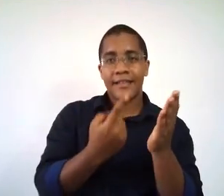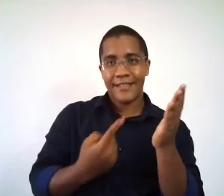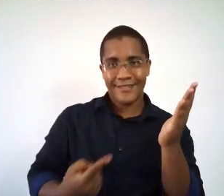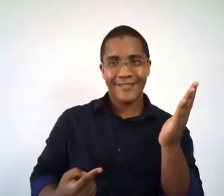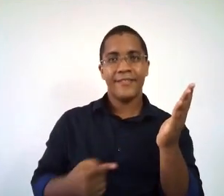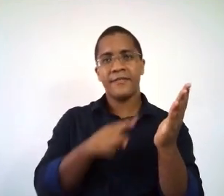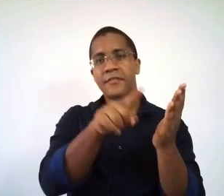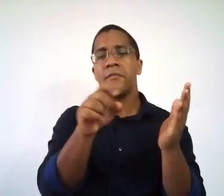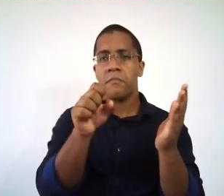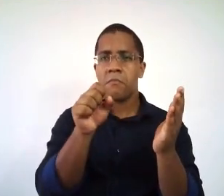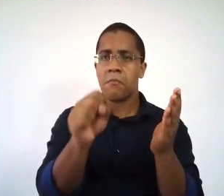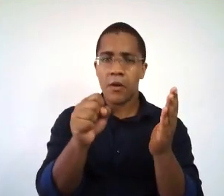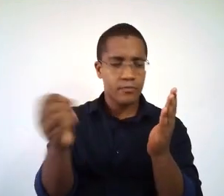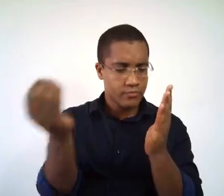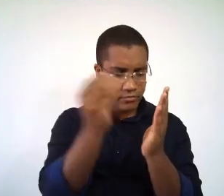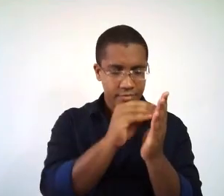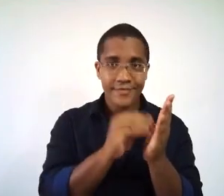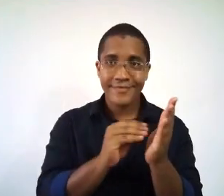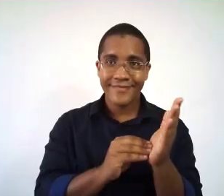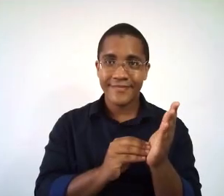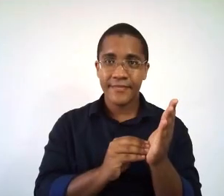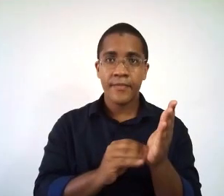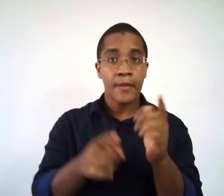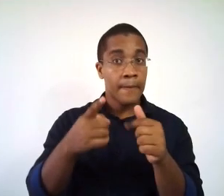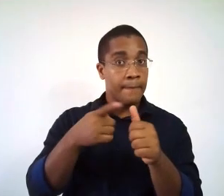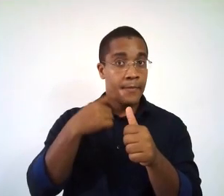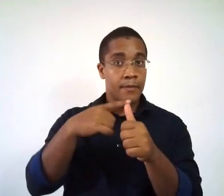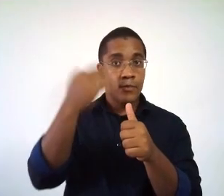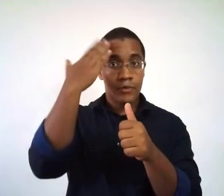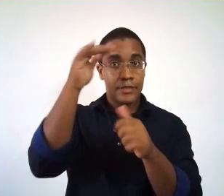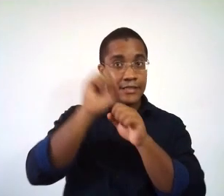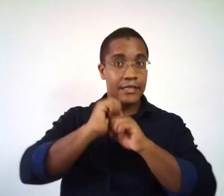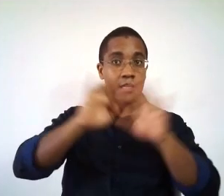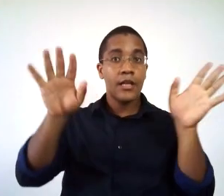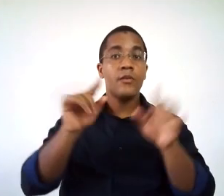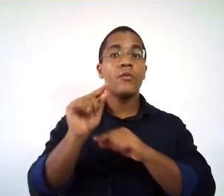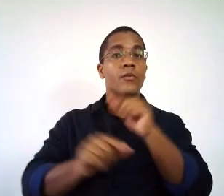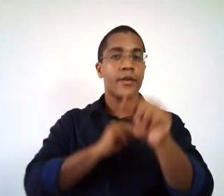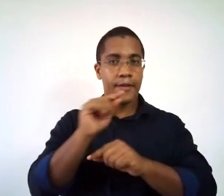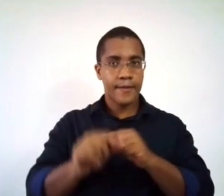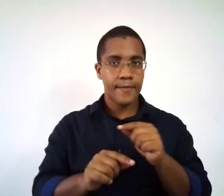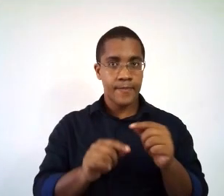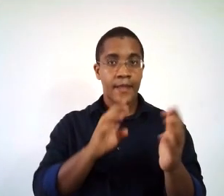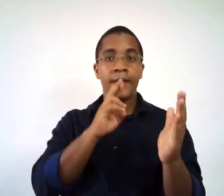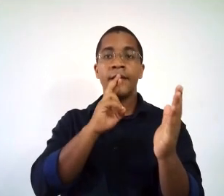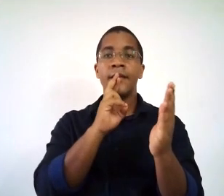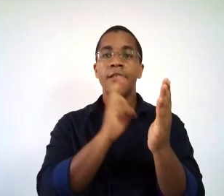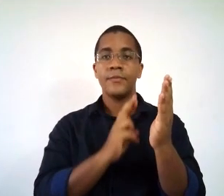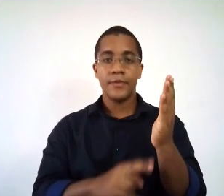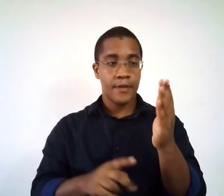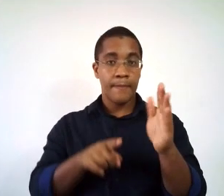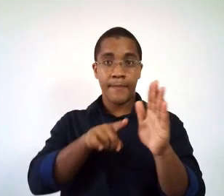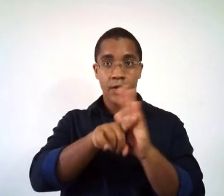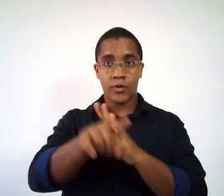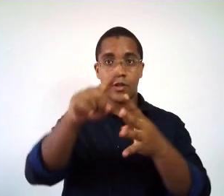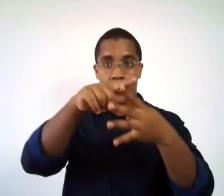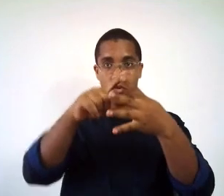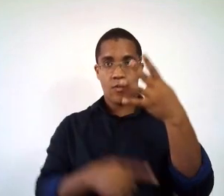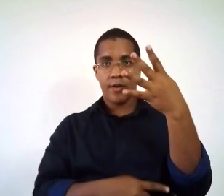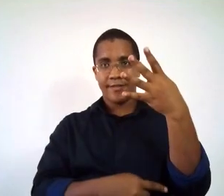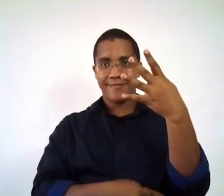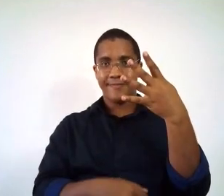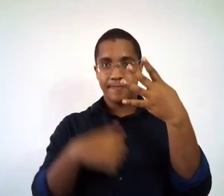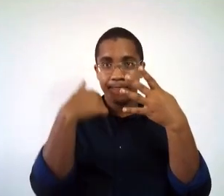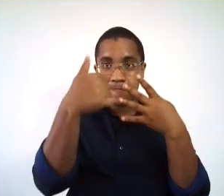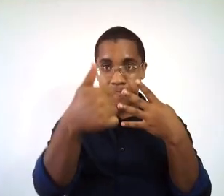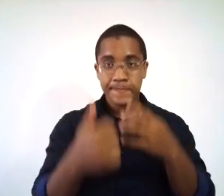organizar isso no seu caderno. Primeira coisa que eu tenho que entender com essa iniciação à pesquisa escolar. A